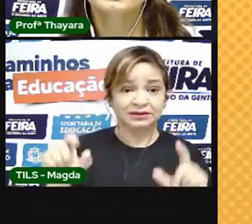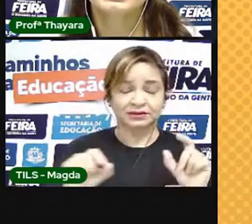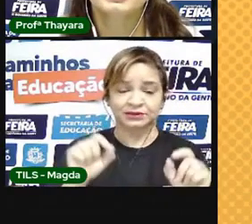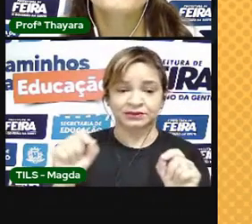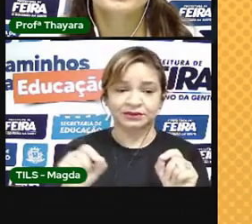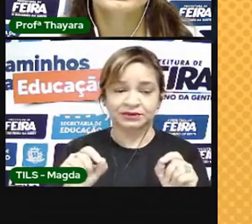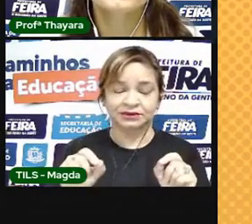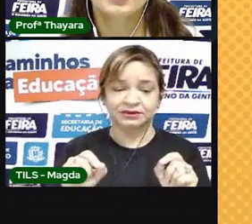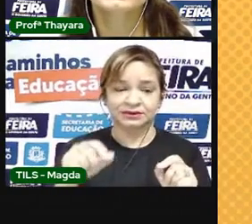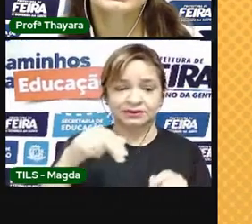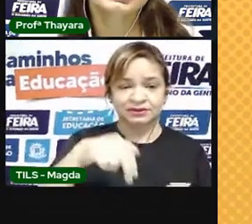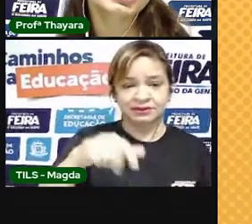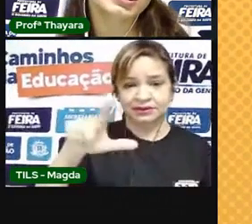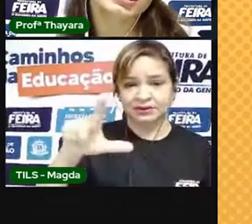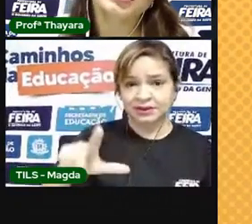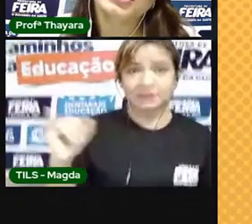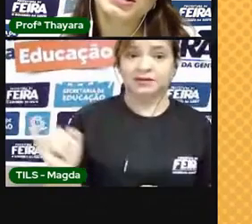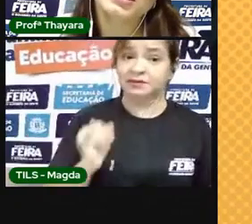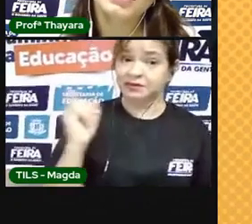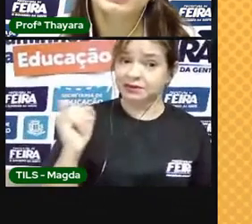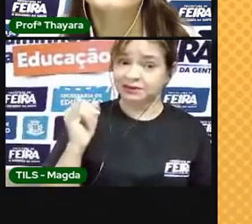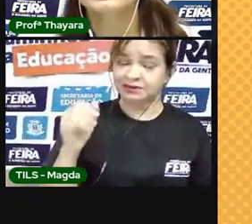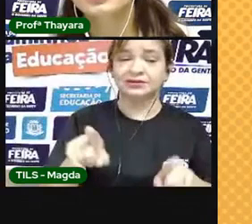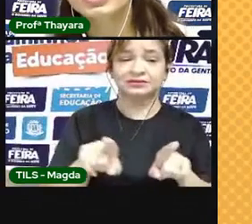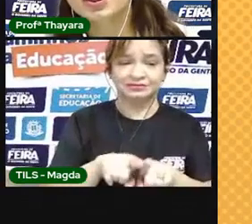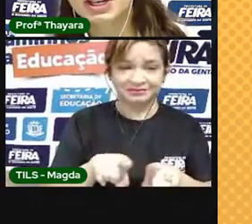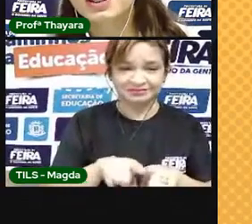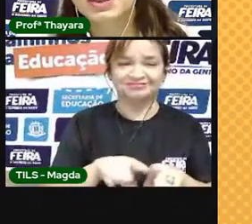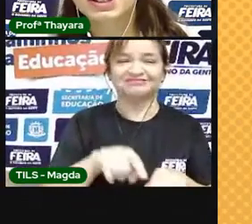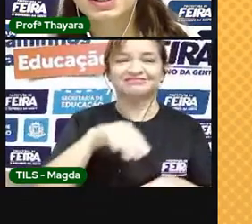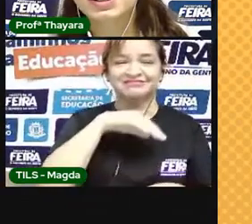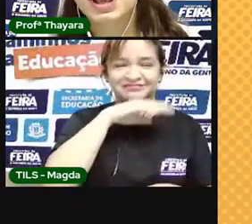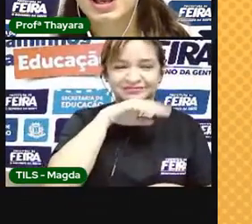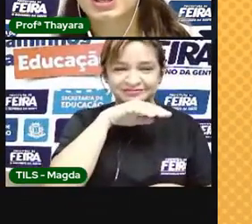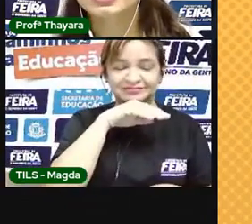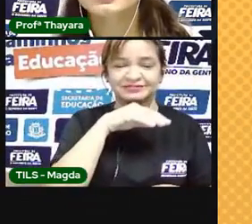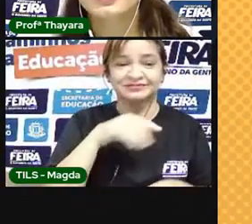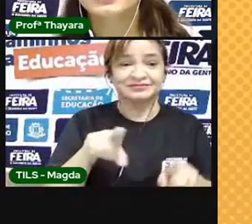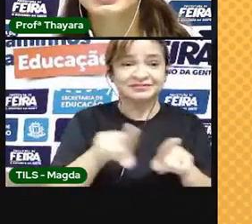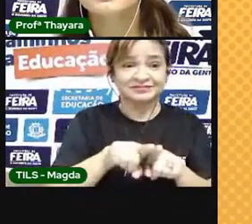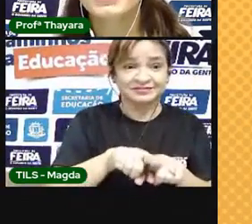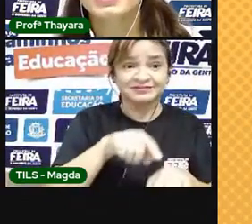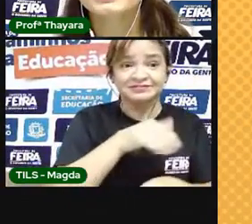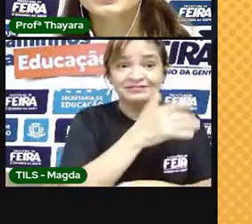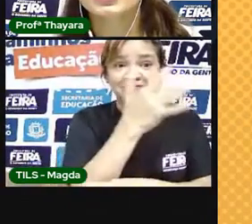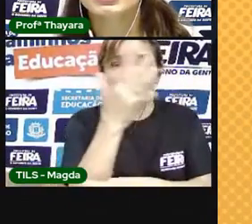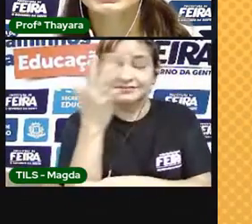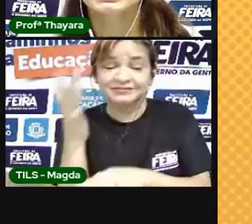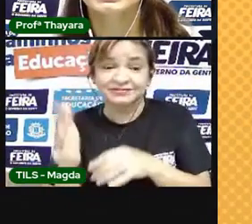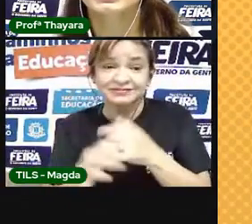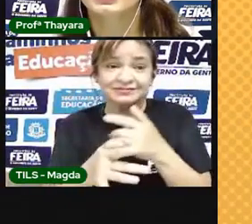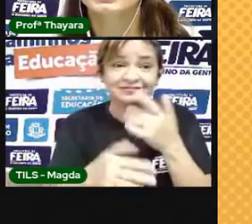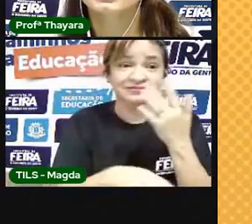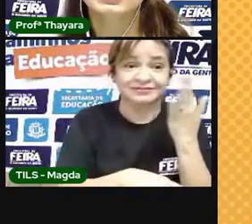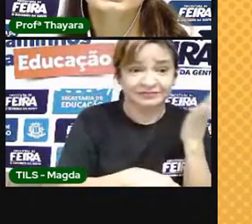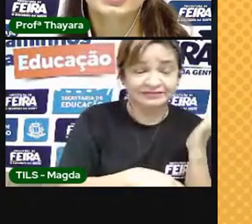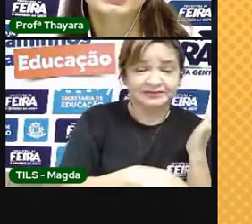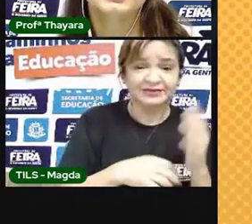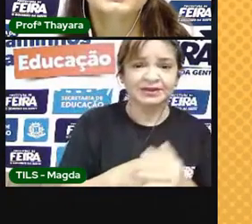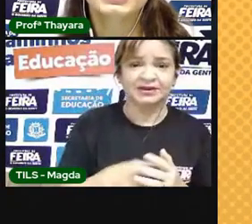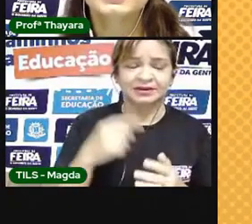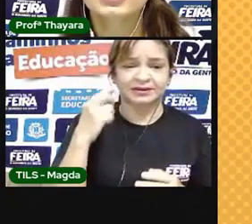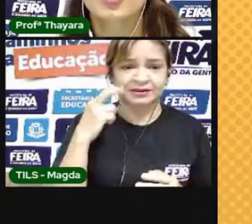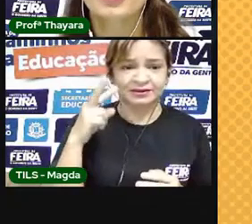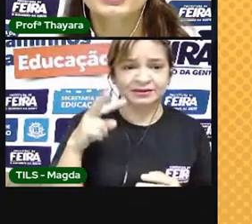nitrogênio, que é muito importante, tanto para os animais quanto para as plantas. A gente vai ver que mesmo que a nossa